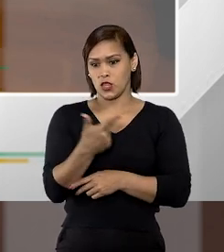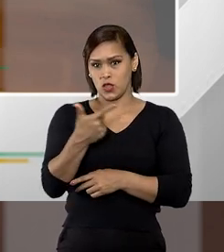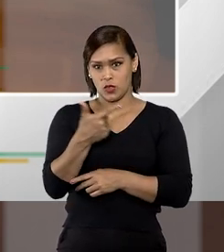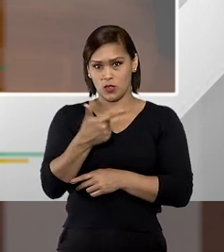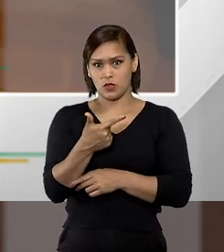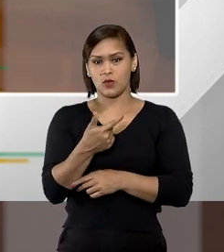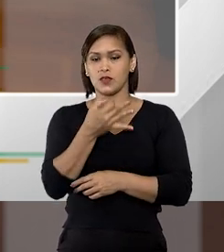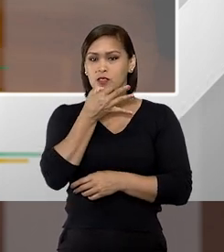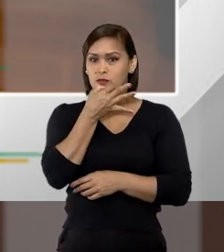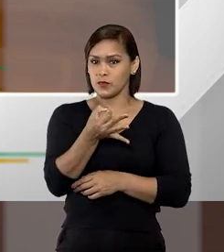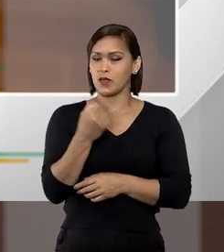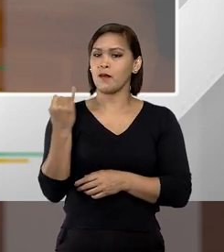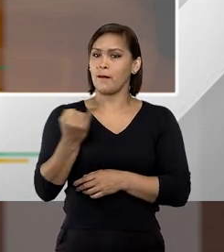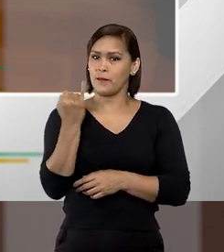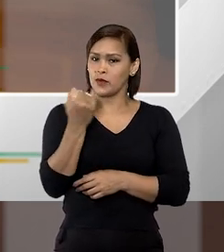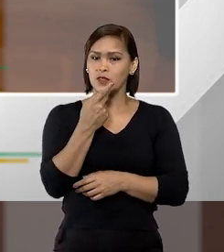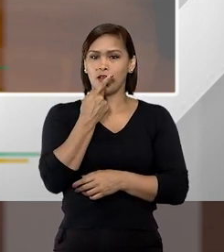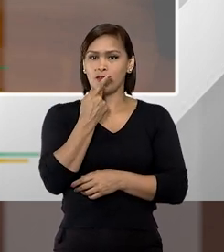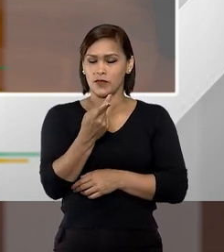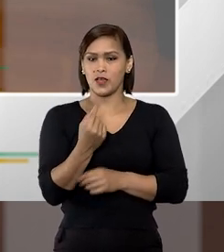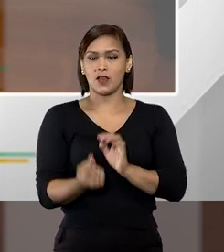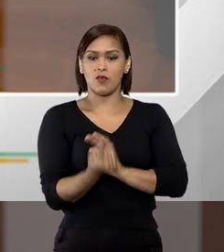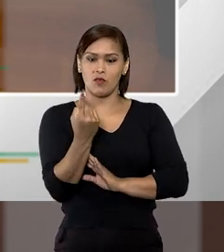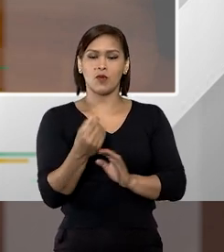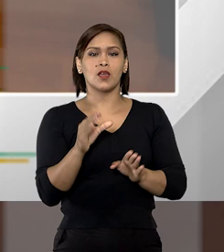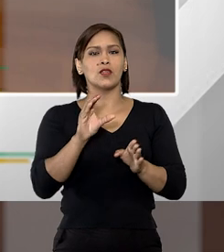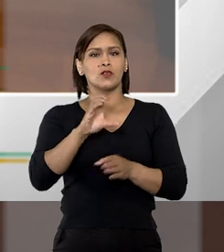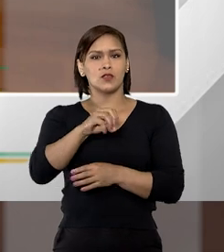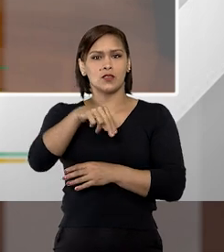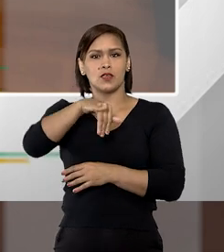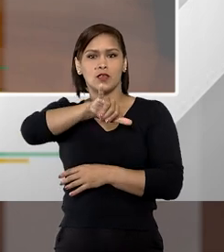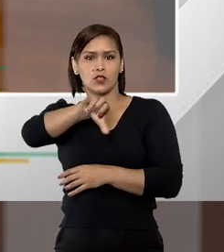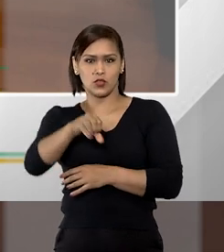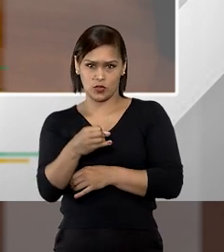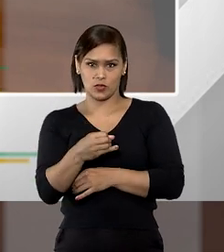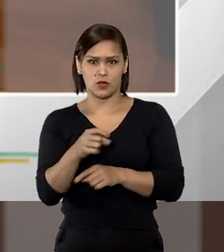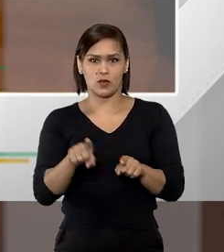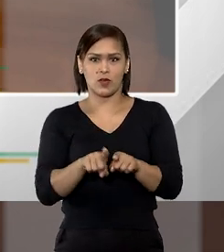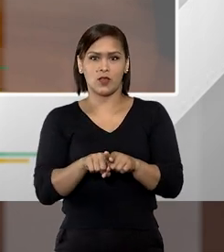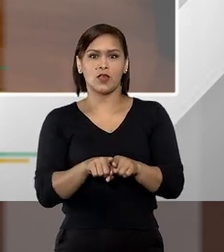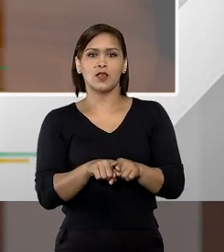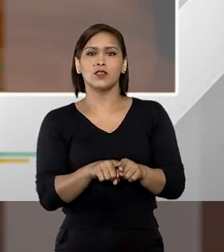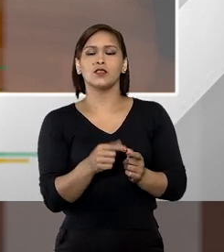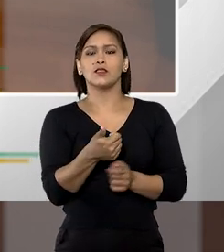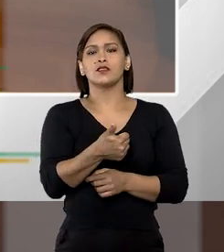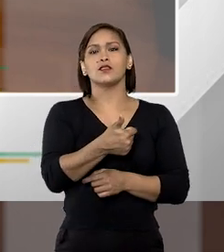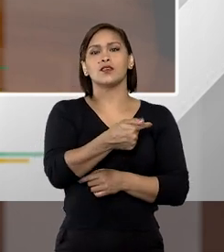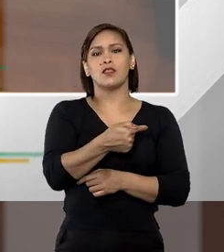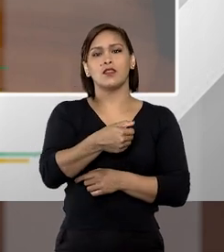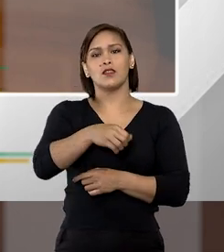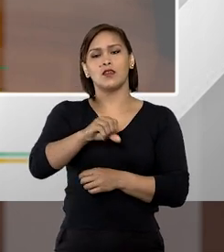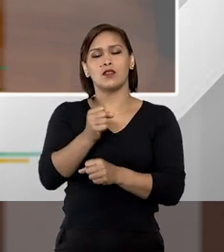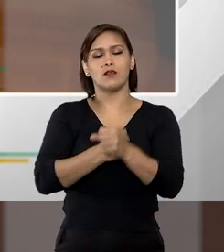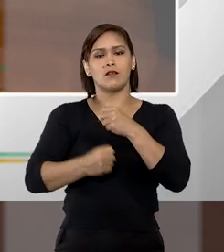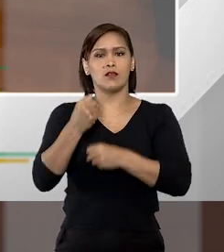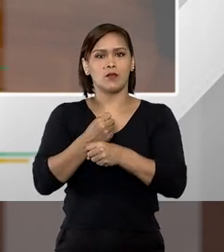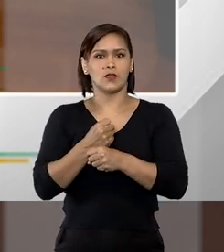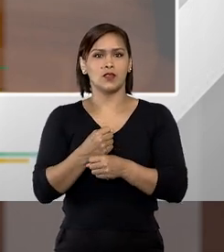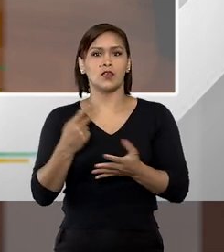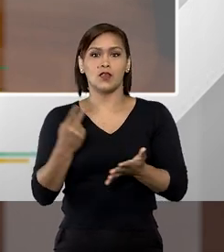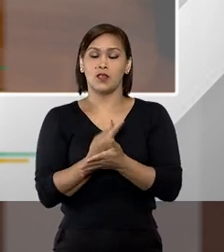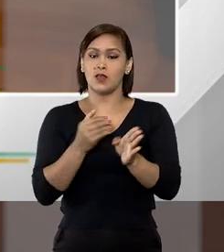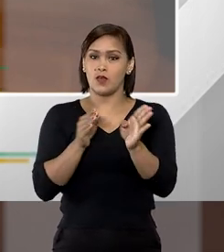recomendações que eu acho muito importantes da gente falar, uma que é do Conselho Nacional de Justiça, que é de número 79 do ano passado, que